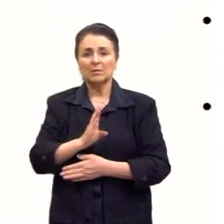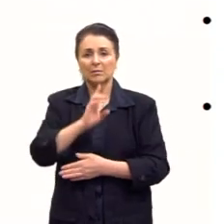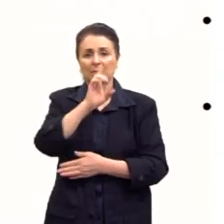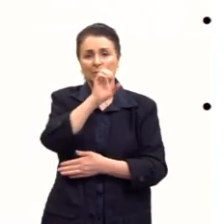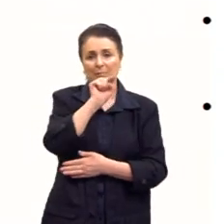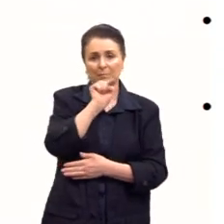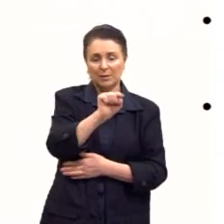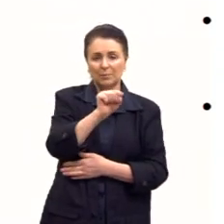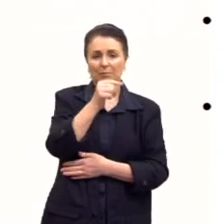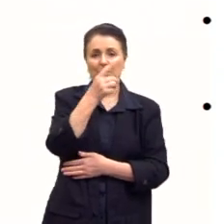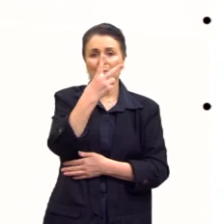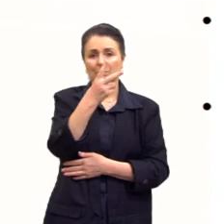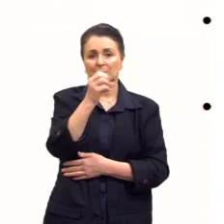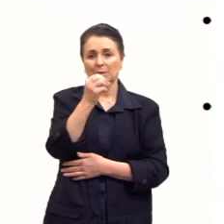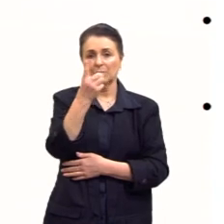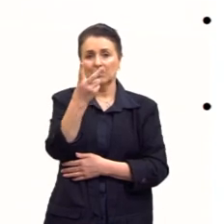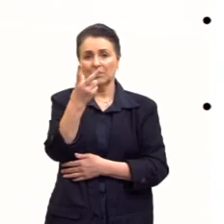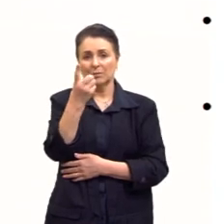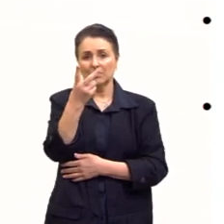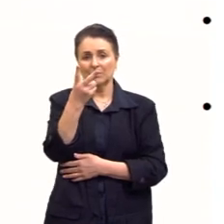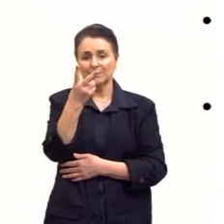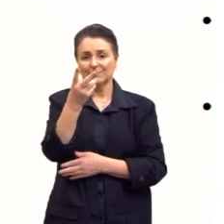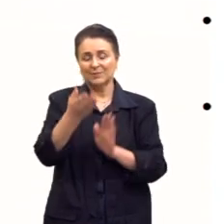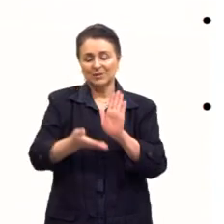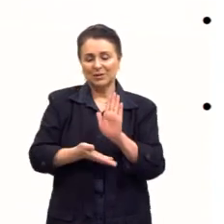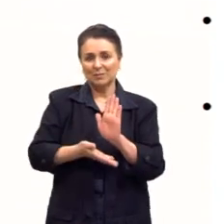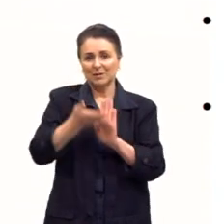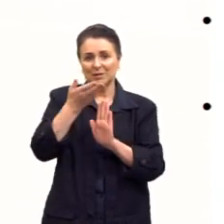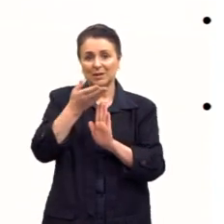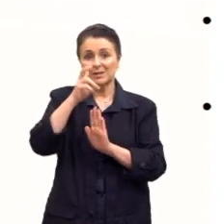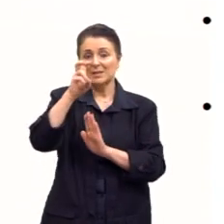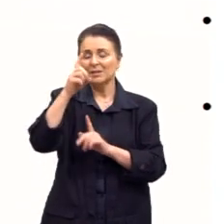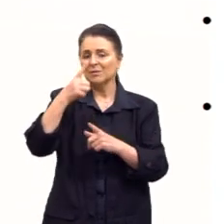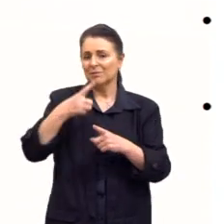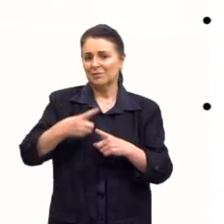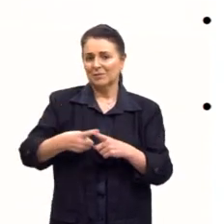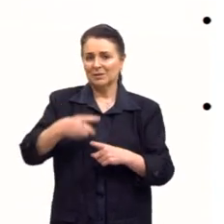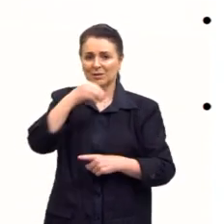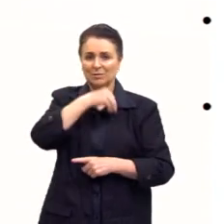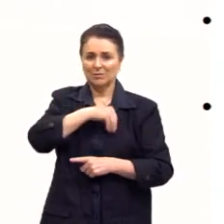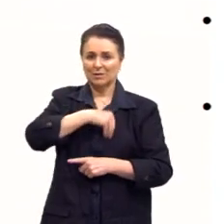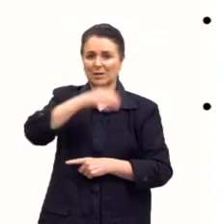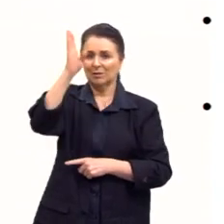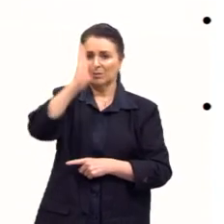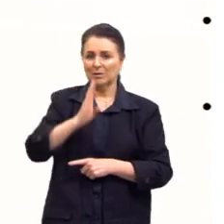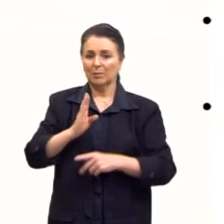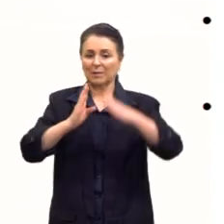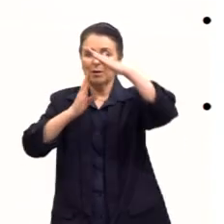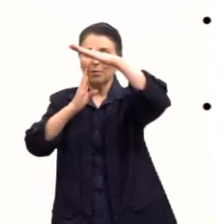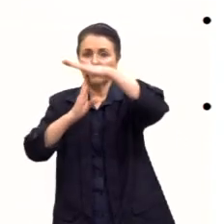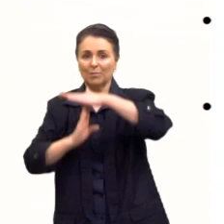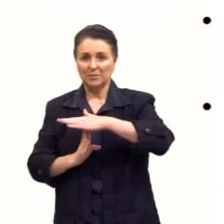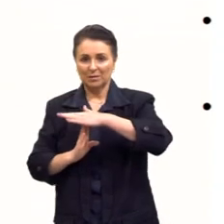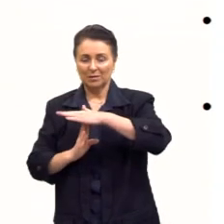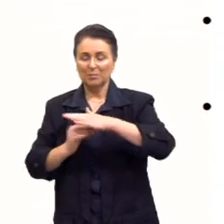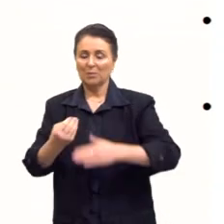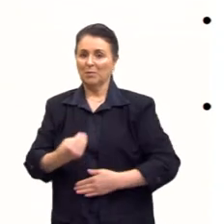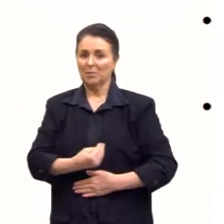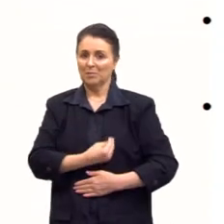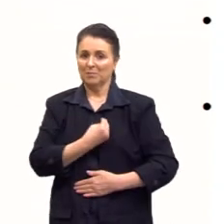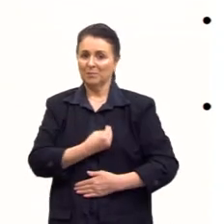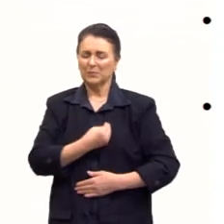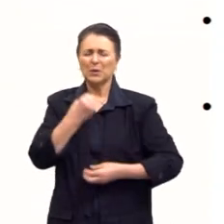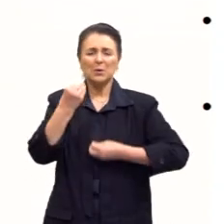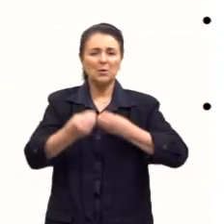.212,00. Vejam só, a gente deveria aumentar esse salário em pelo menos cinco vezes, para poder ter o mínimo. Como é que as pessoas conseguem